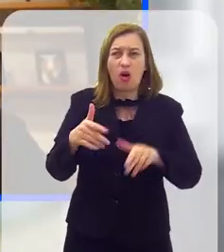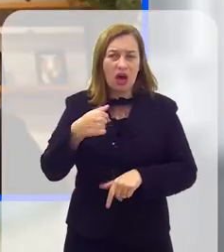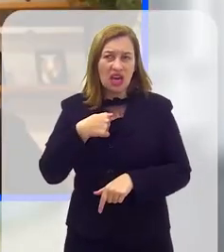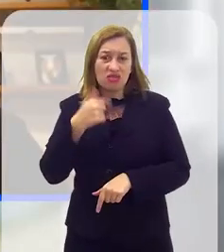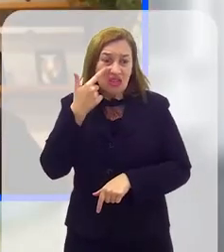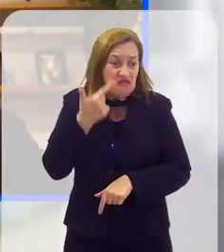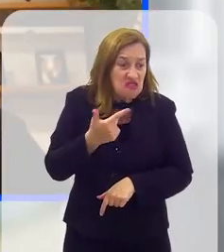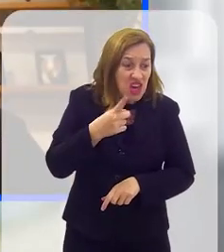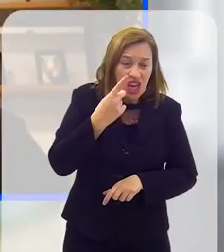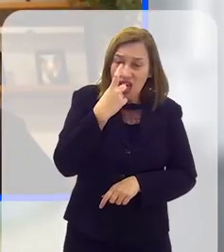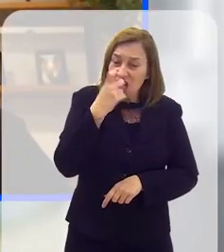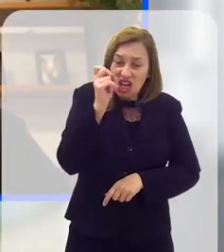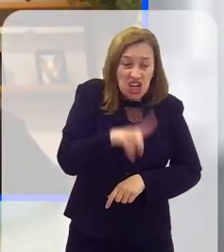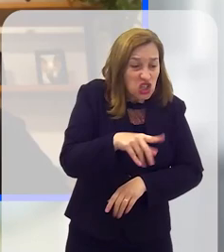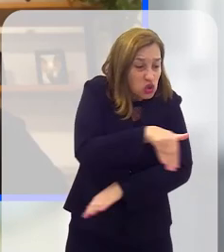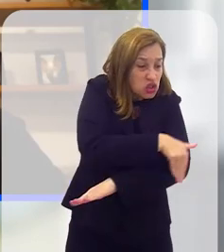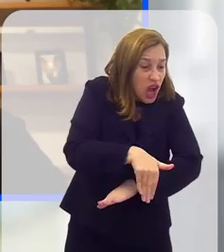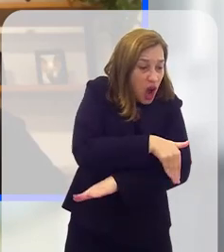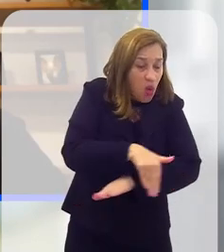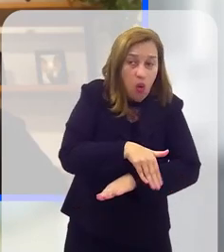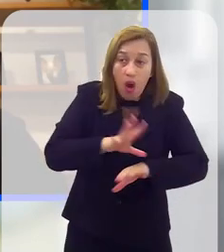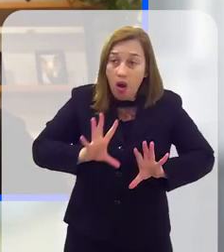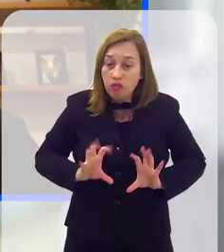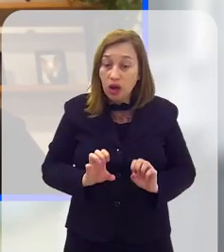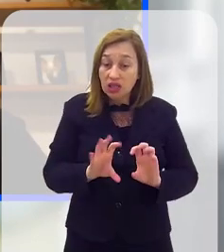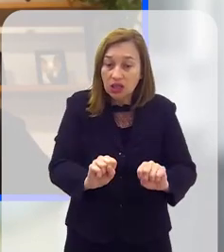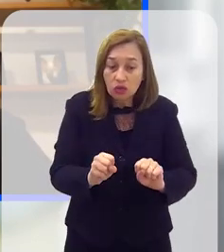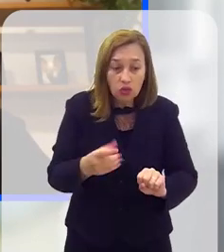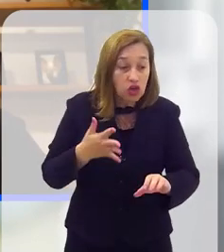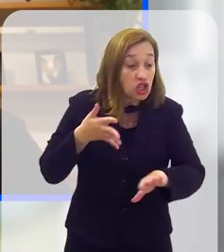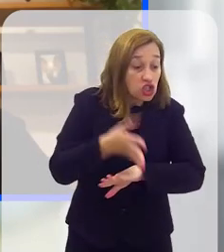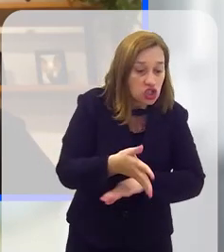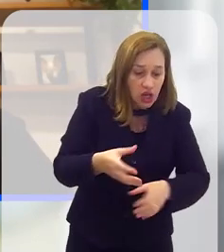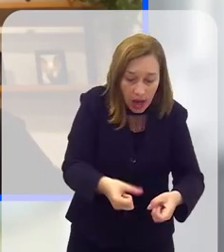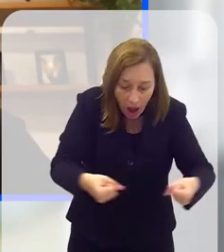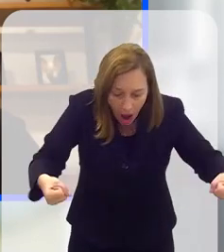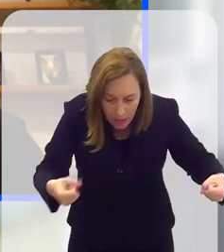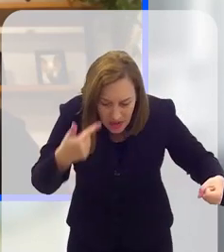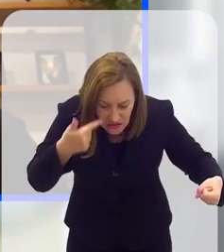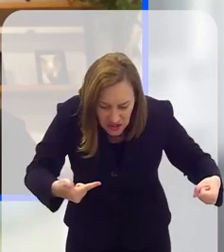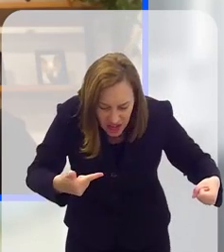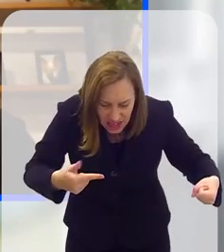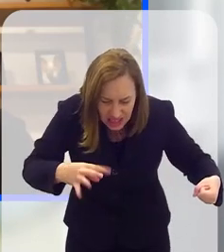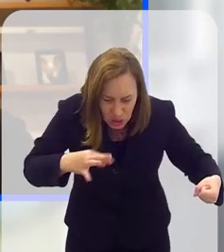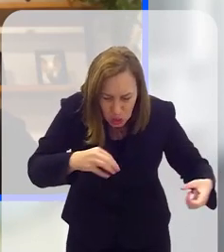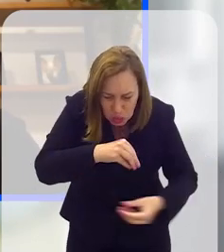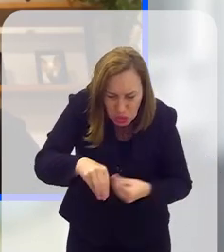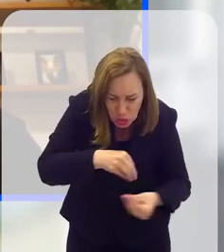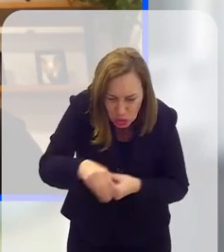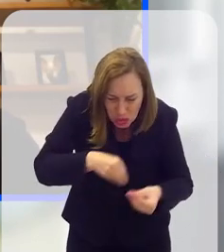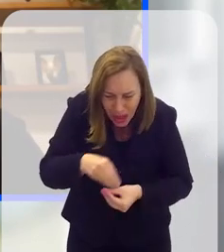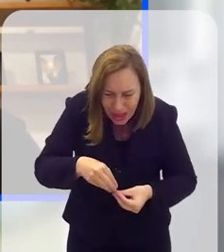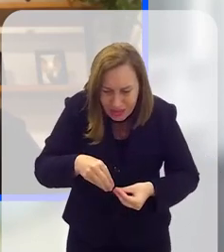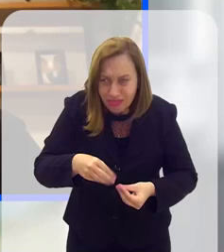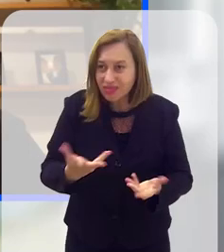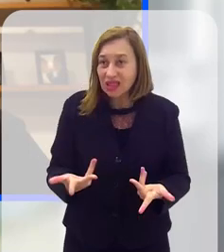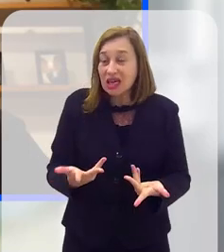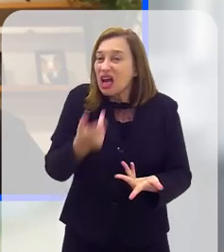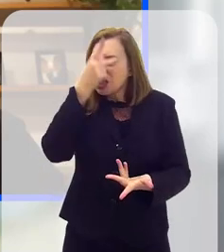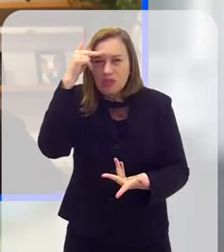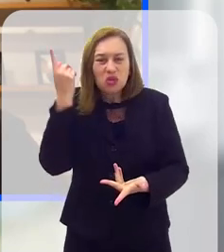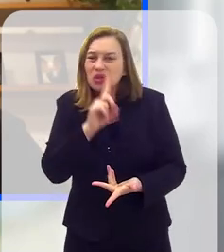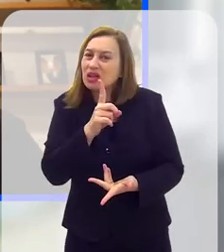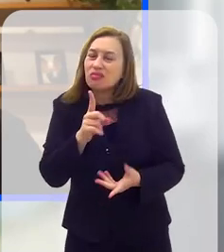entendeu? Você vê lixo na rua de todo jeito, porque o catador chega ali, abre o lixo e você vê que está tudo ali misturado.